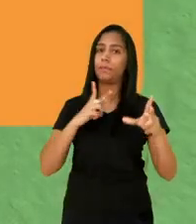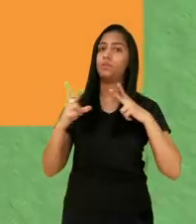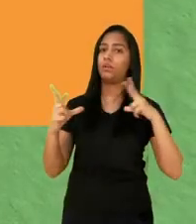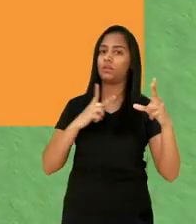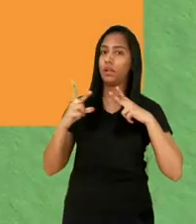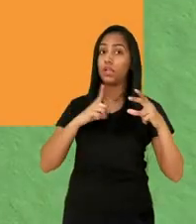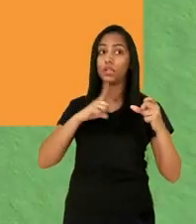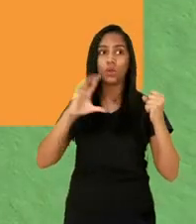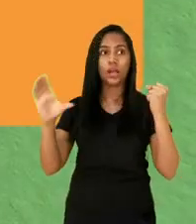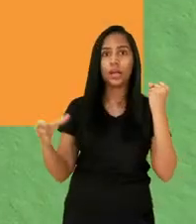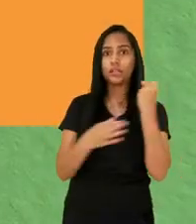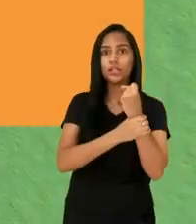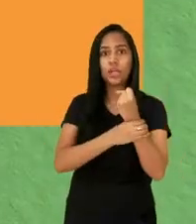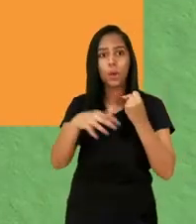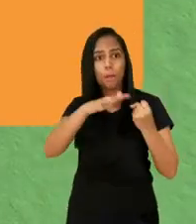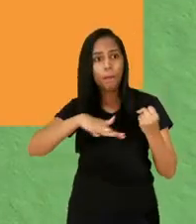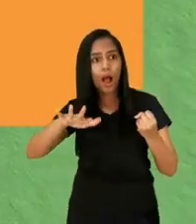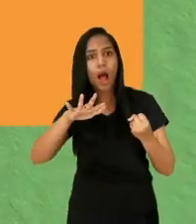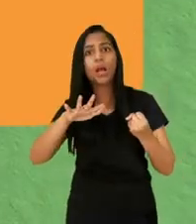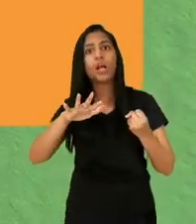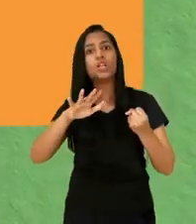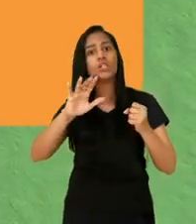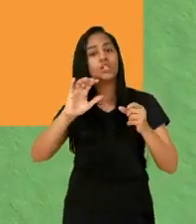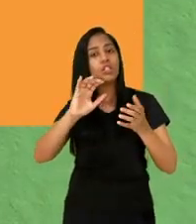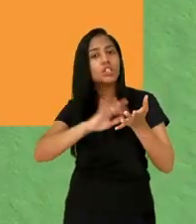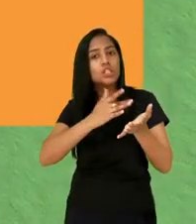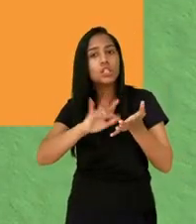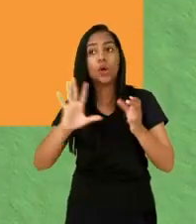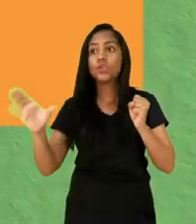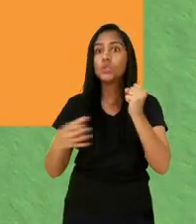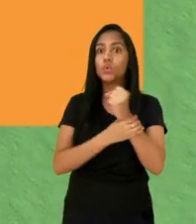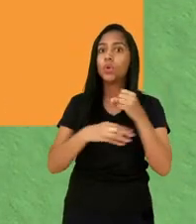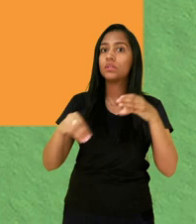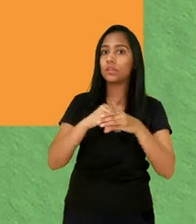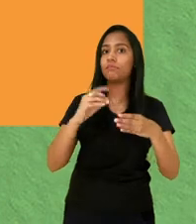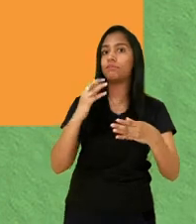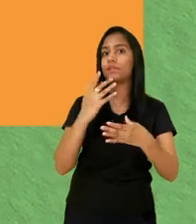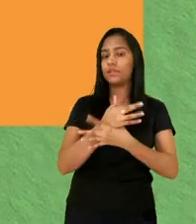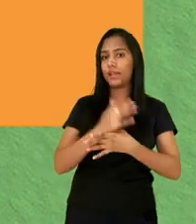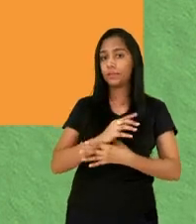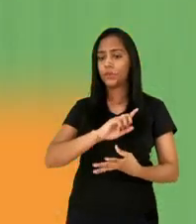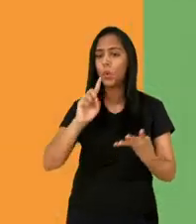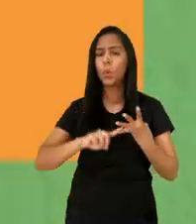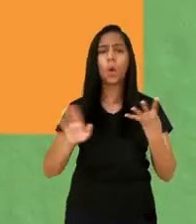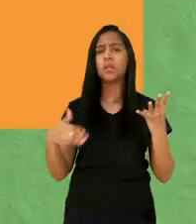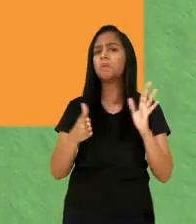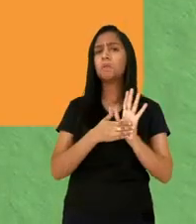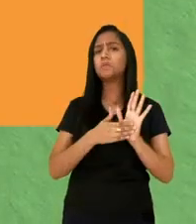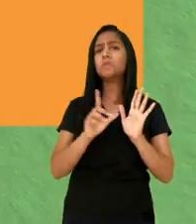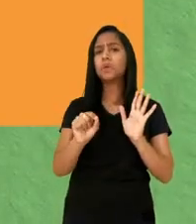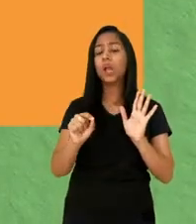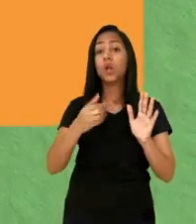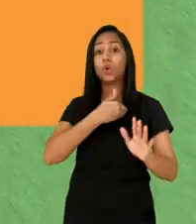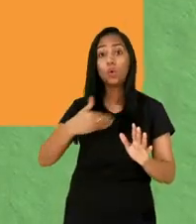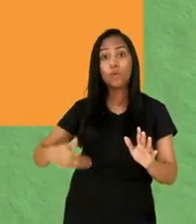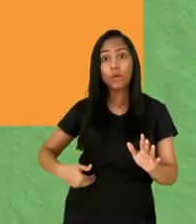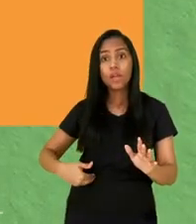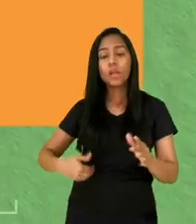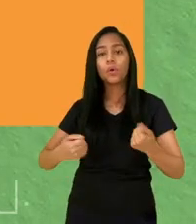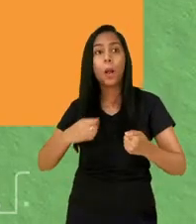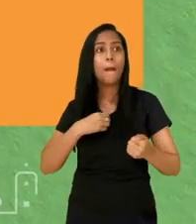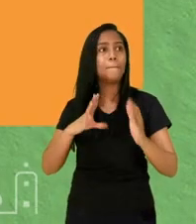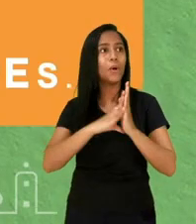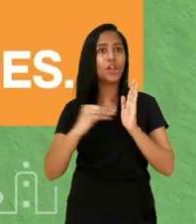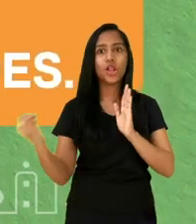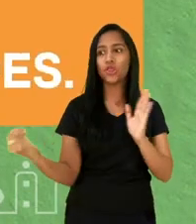O terceiro objetivo recomenda que governos tenham uma estrutura para gerenciar dados e tecnologias com transparência, segurança